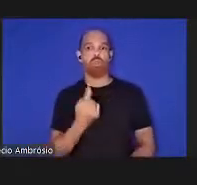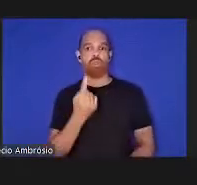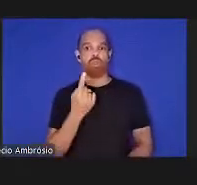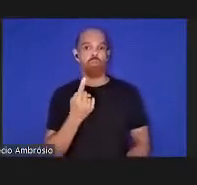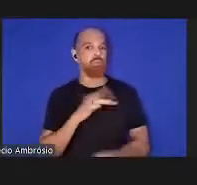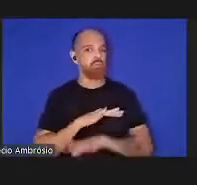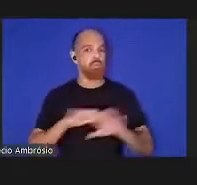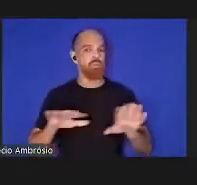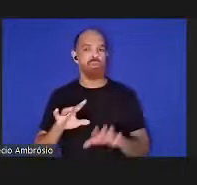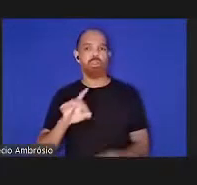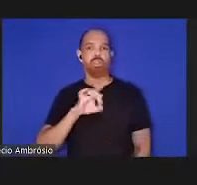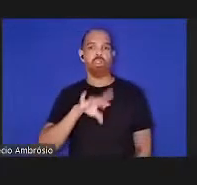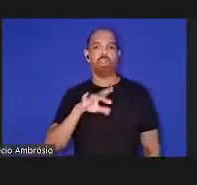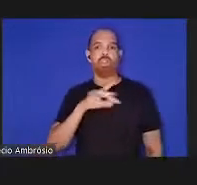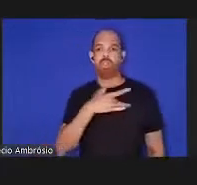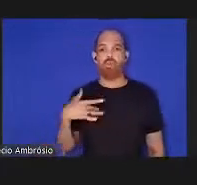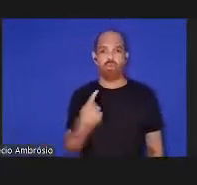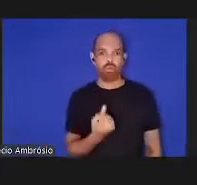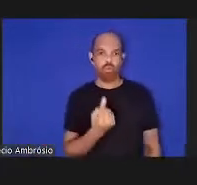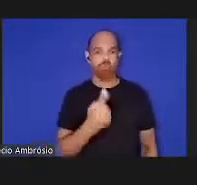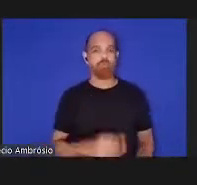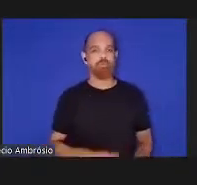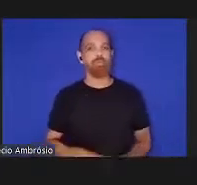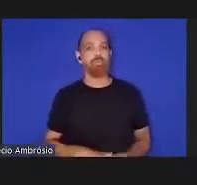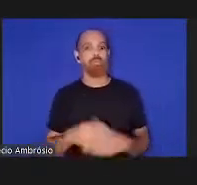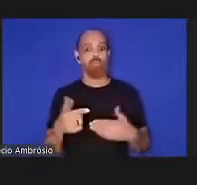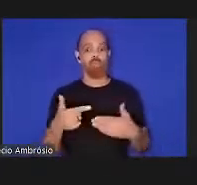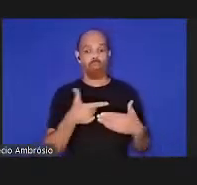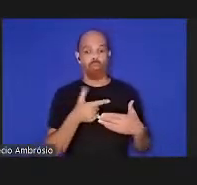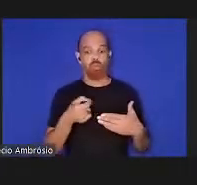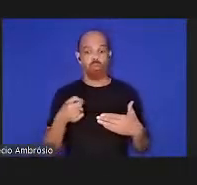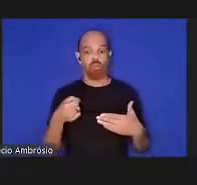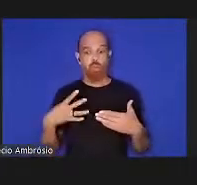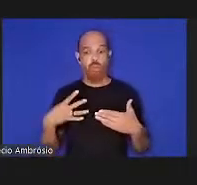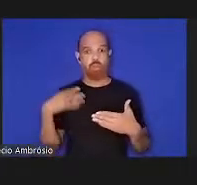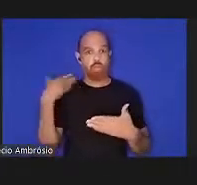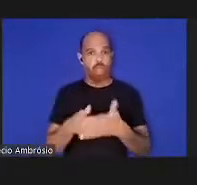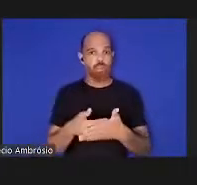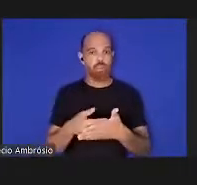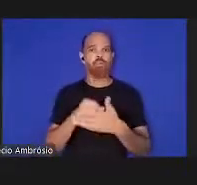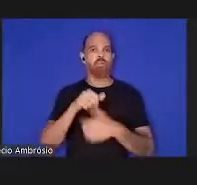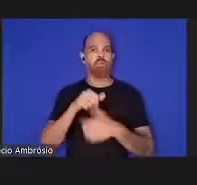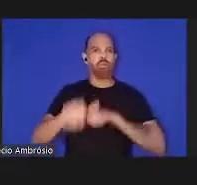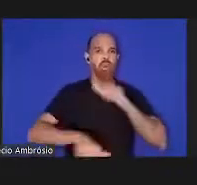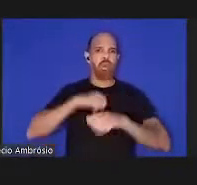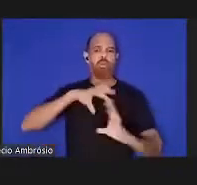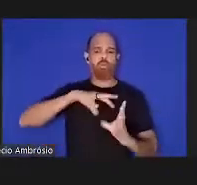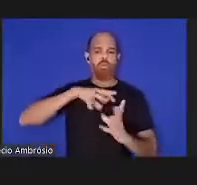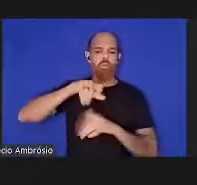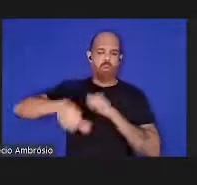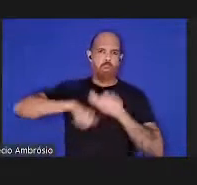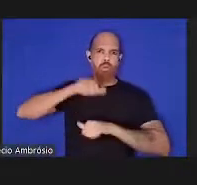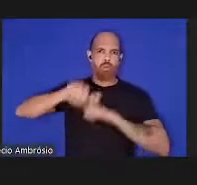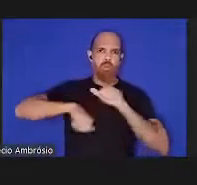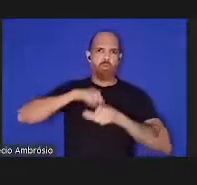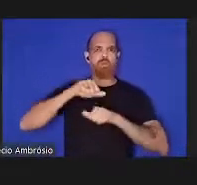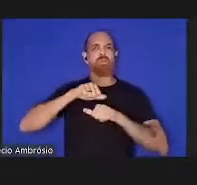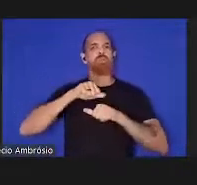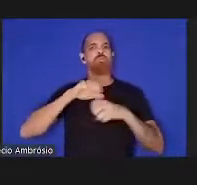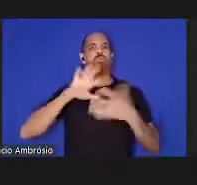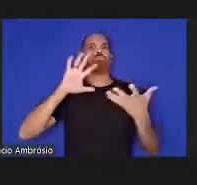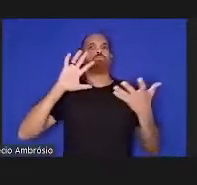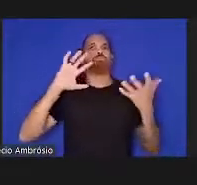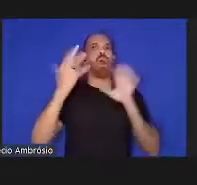desde 2004 o planeta passou por mudanças massivas existenciais com alterações climáticas